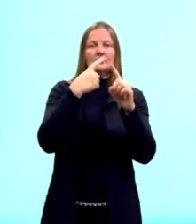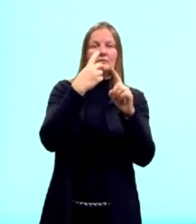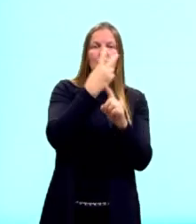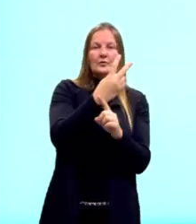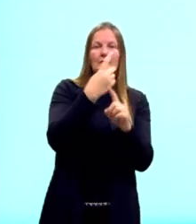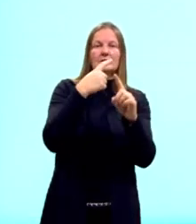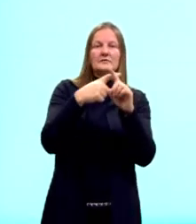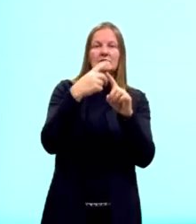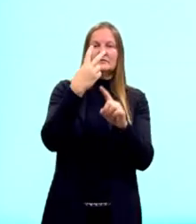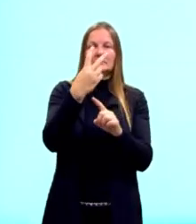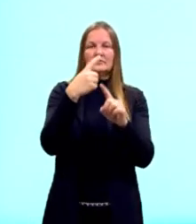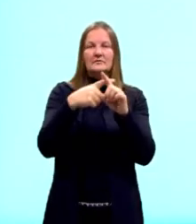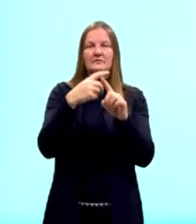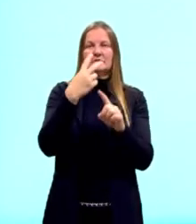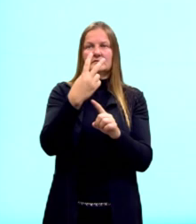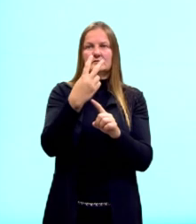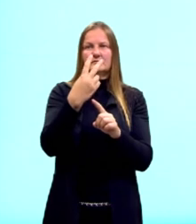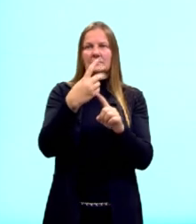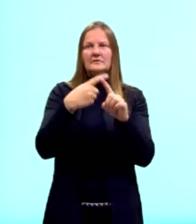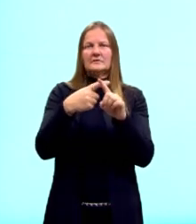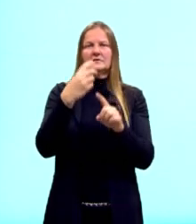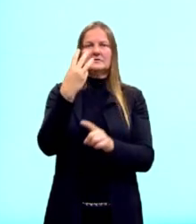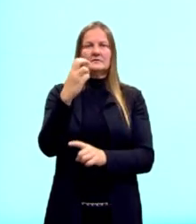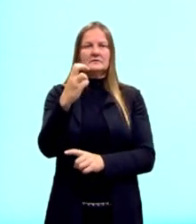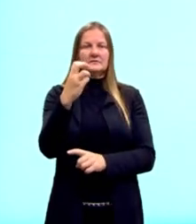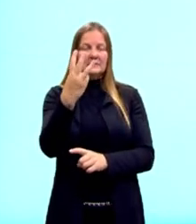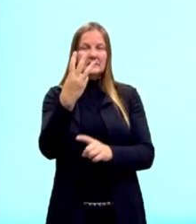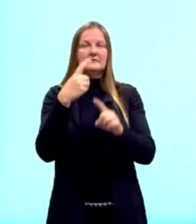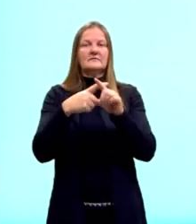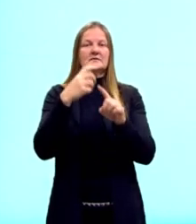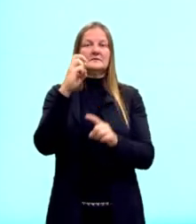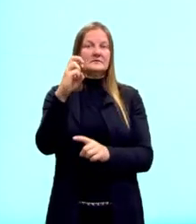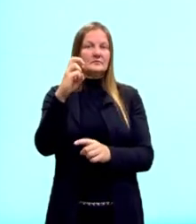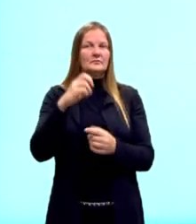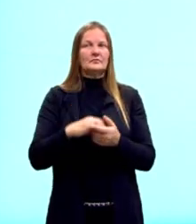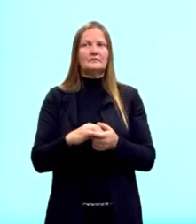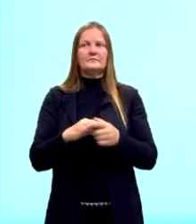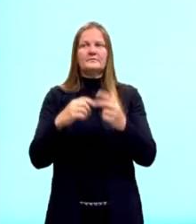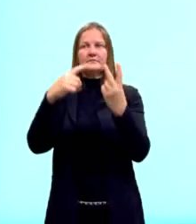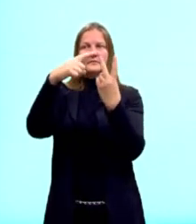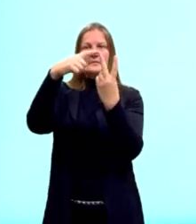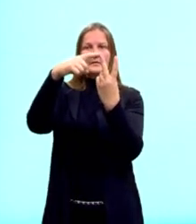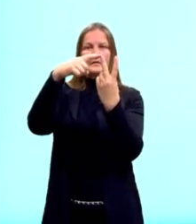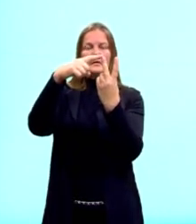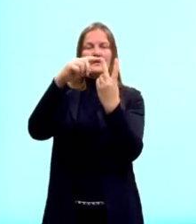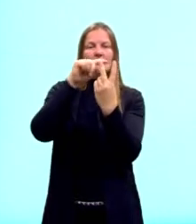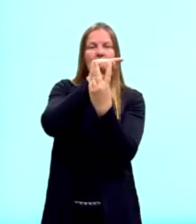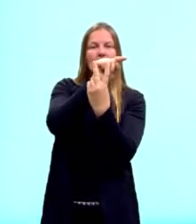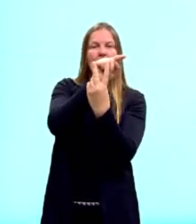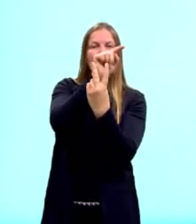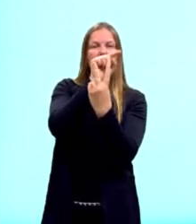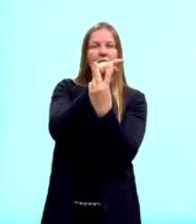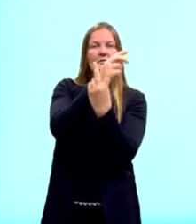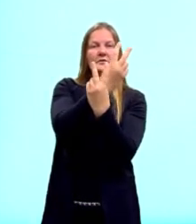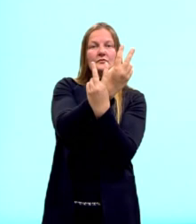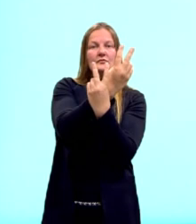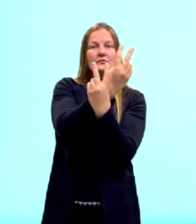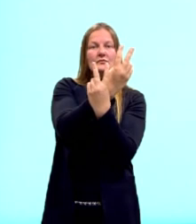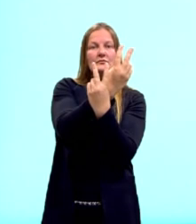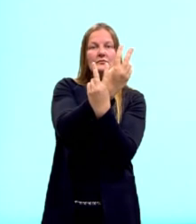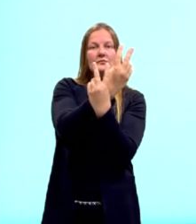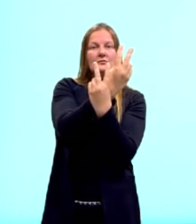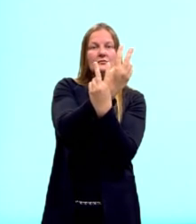vezes 3 vezes 5. O nosso índice da raiz, aqui, que não aparece, né, seria o índice 2, a raiz